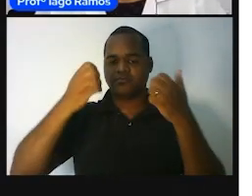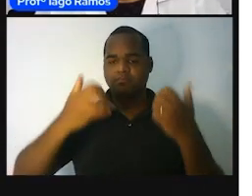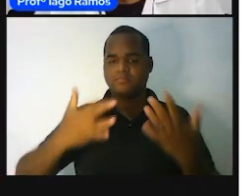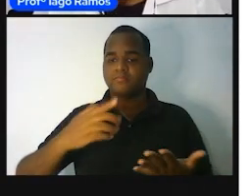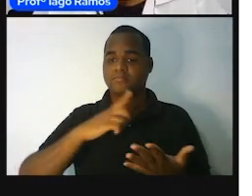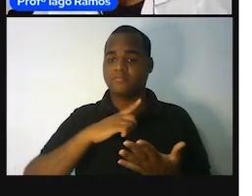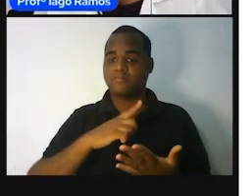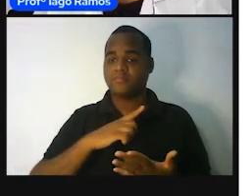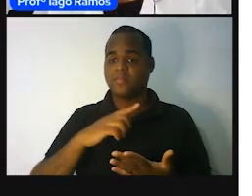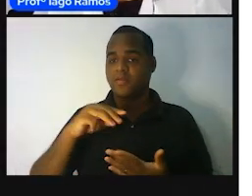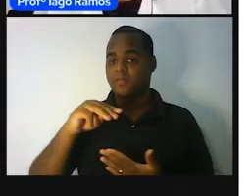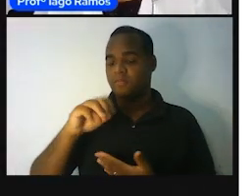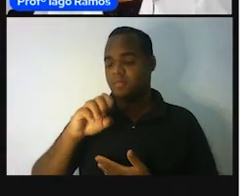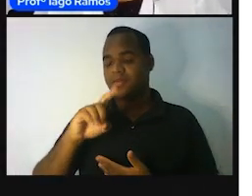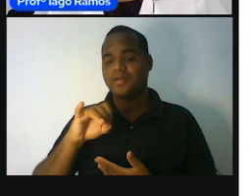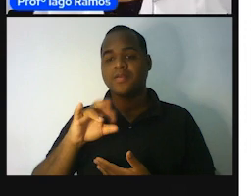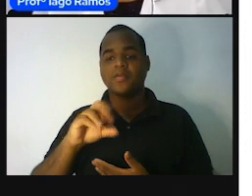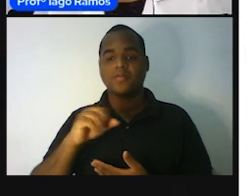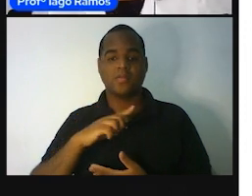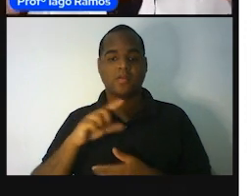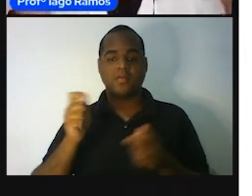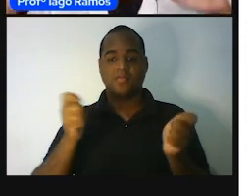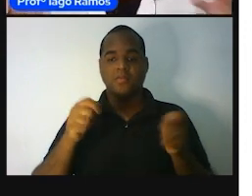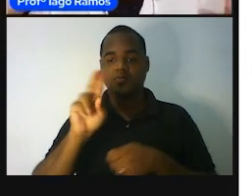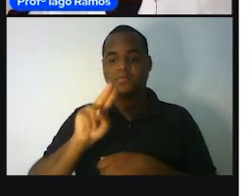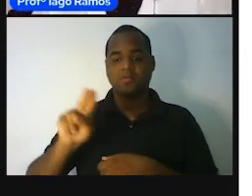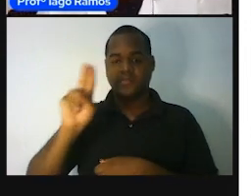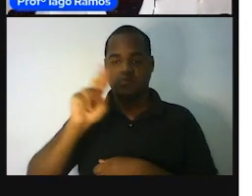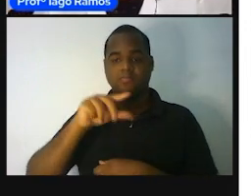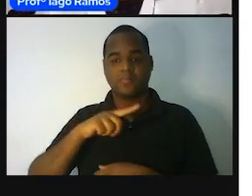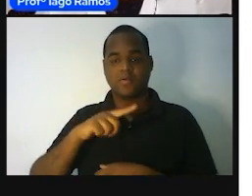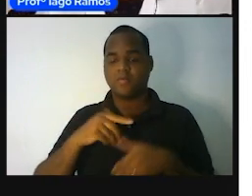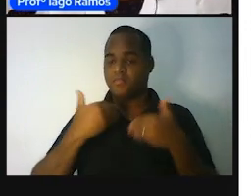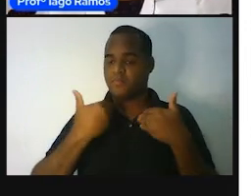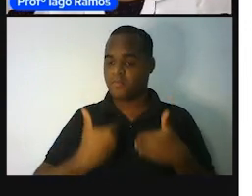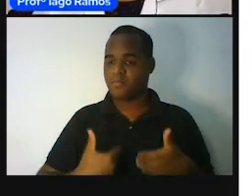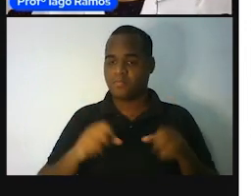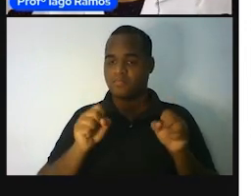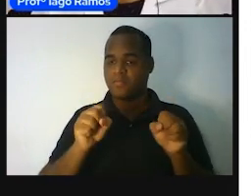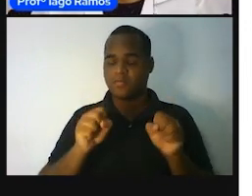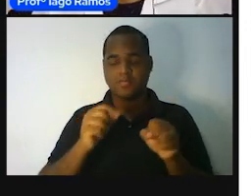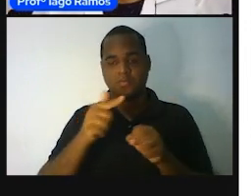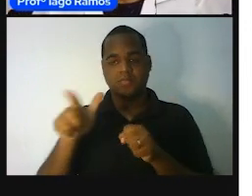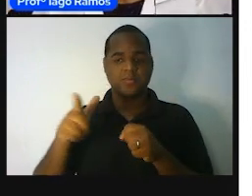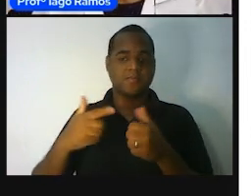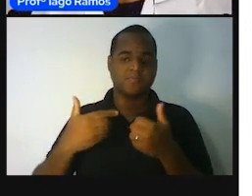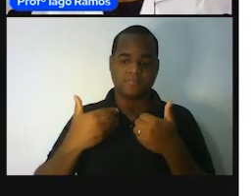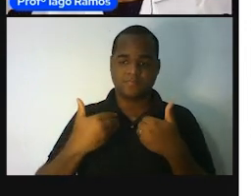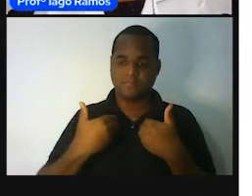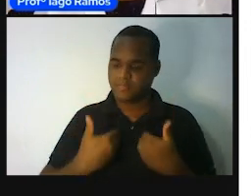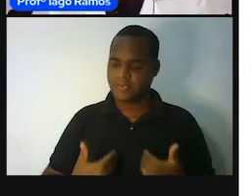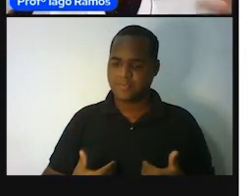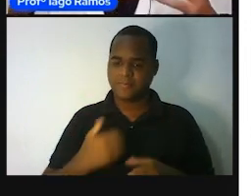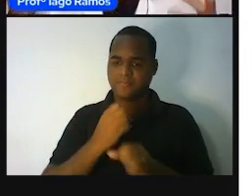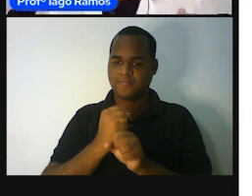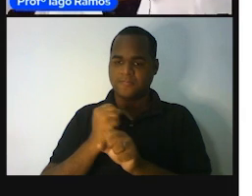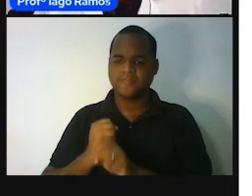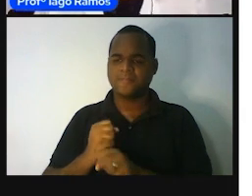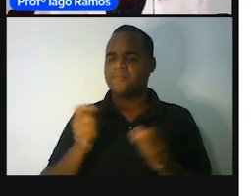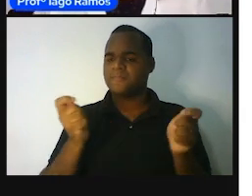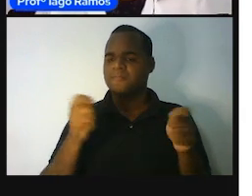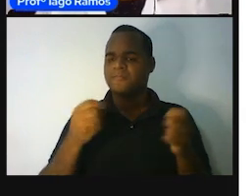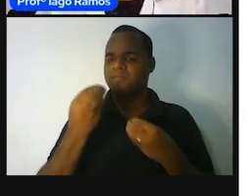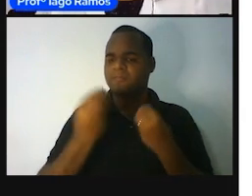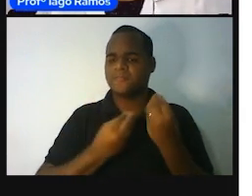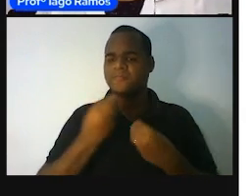usando o nosso membro do corpo como um instrumento de medir. Tá? E aí, o que tal